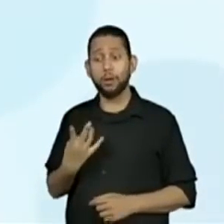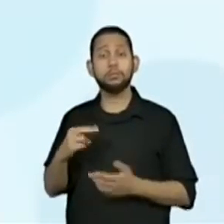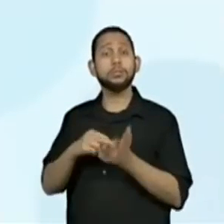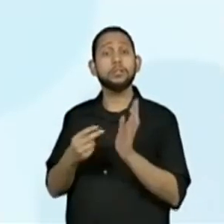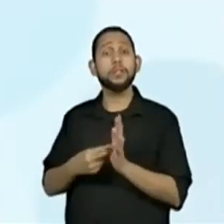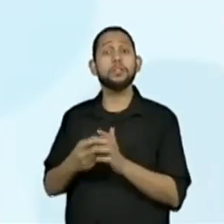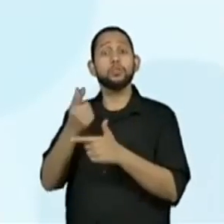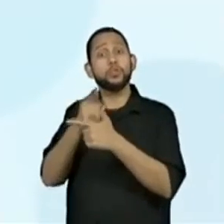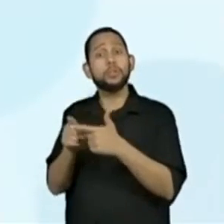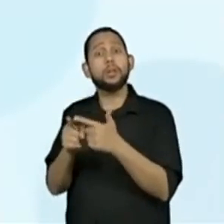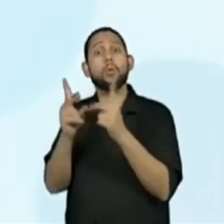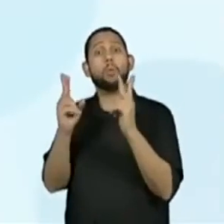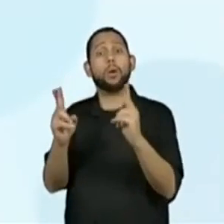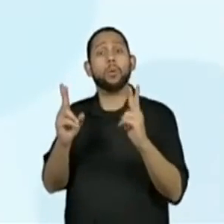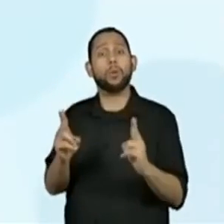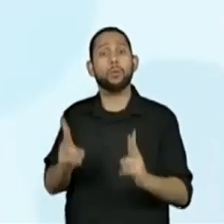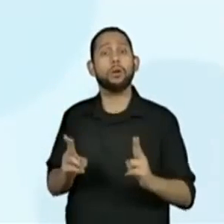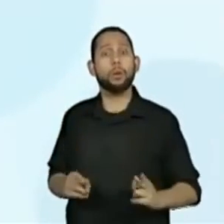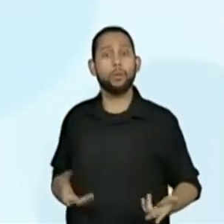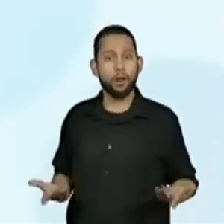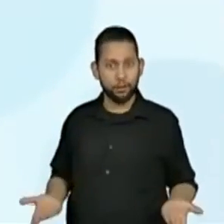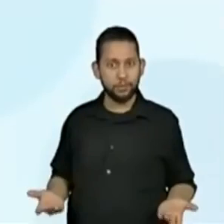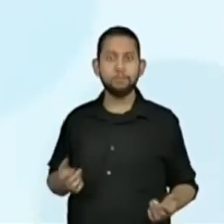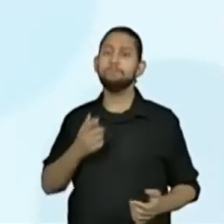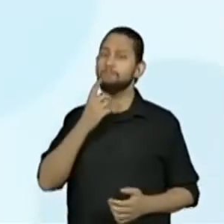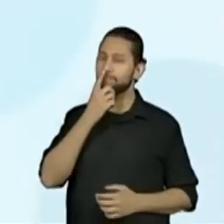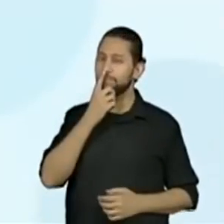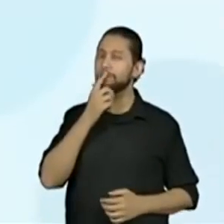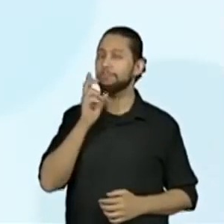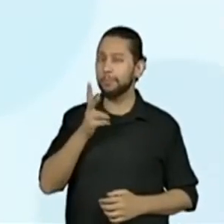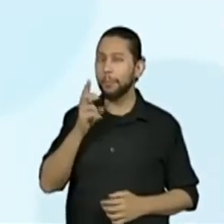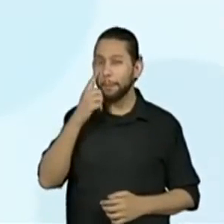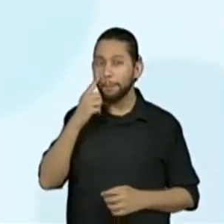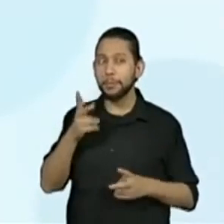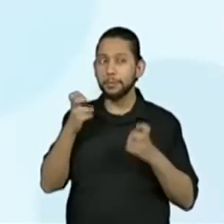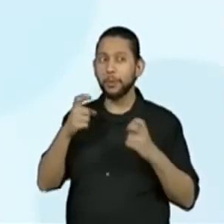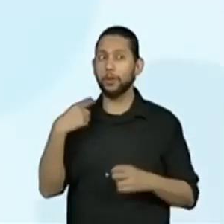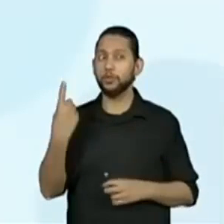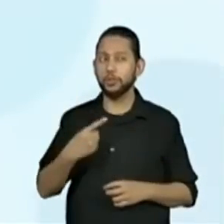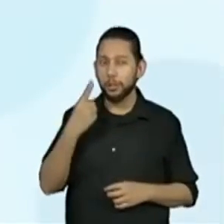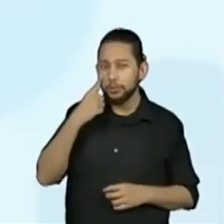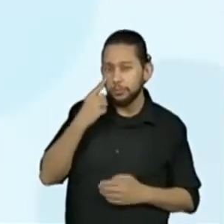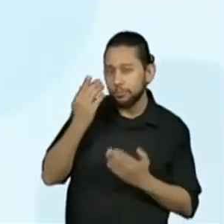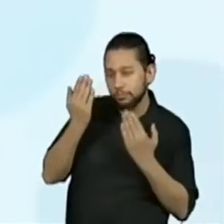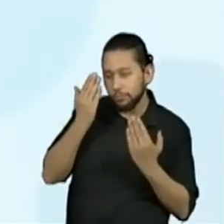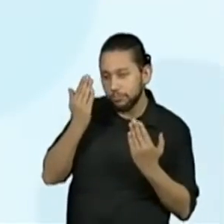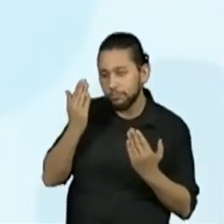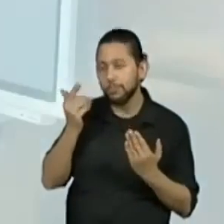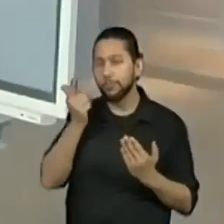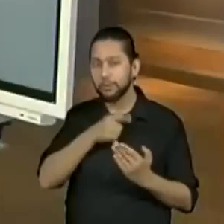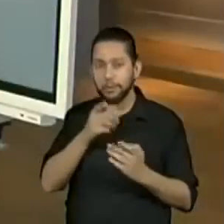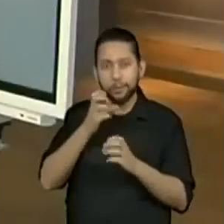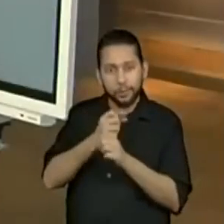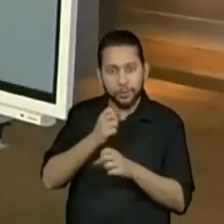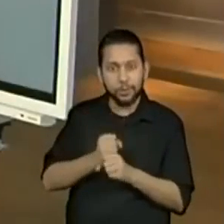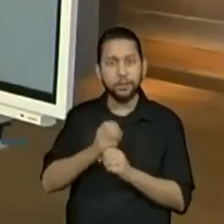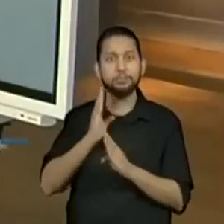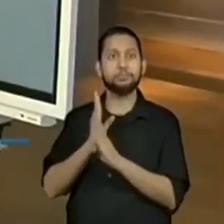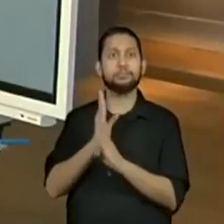Perceberam então? Aí na nossa investigação, através dos cálculos. Que